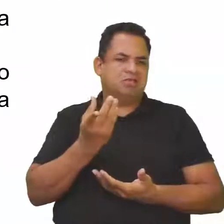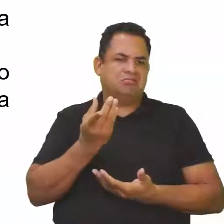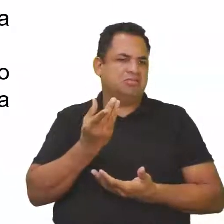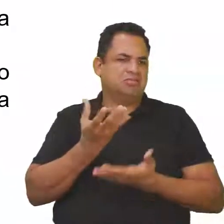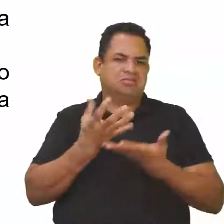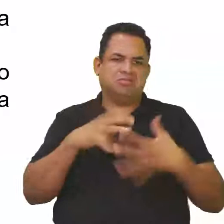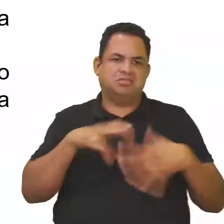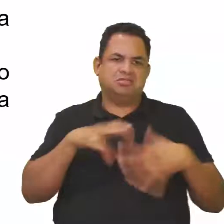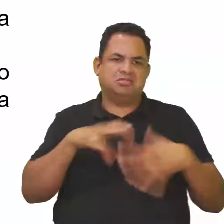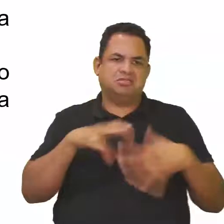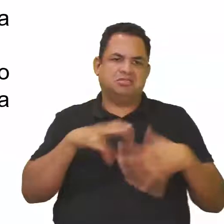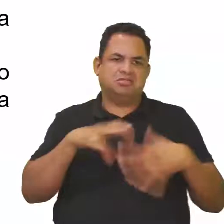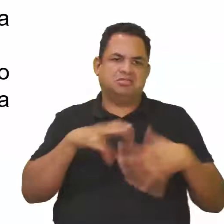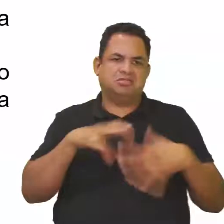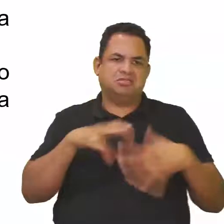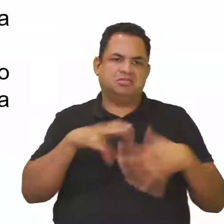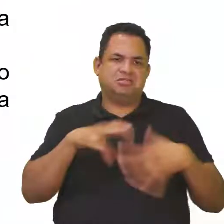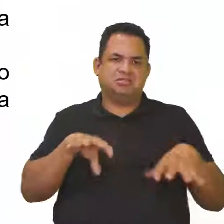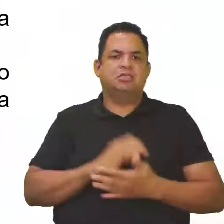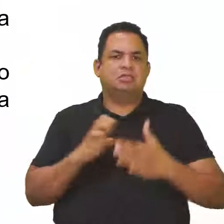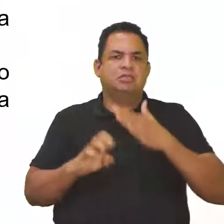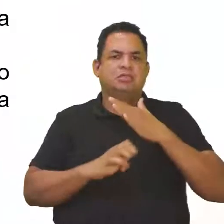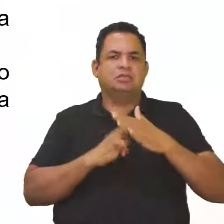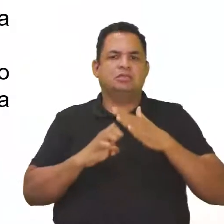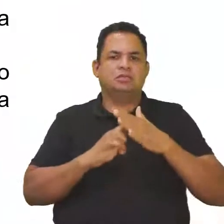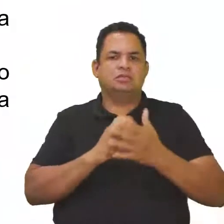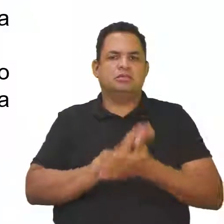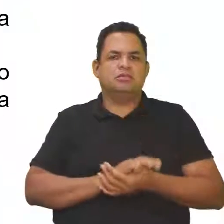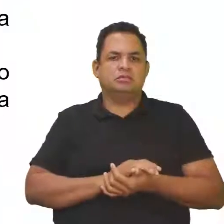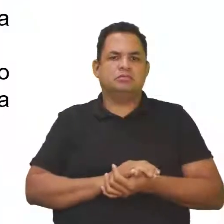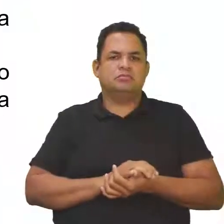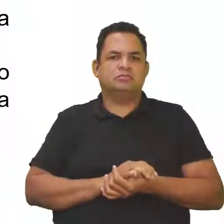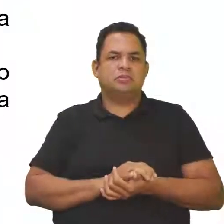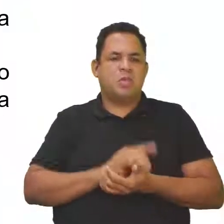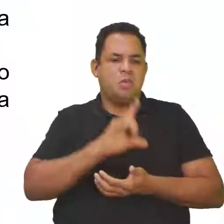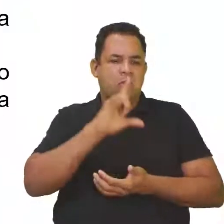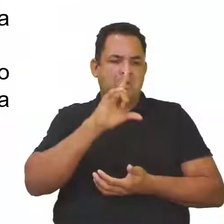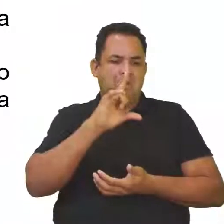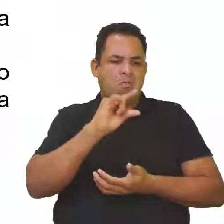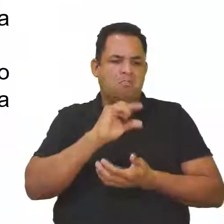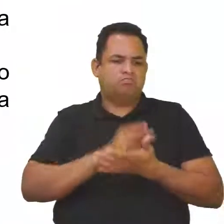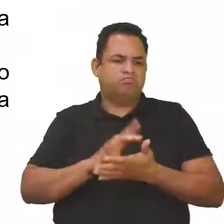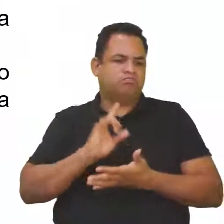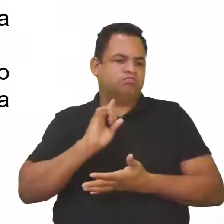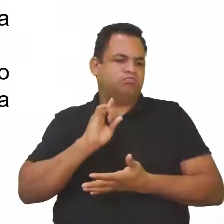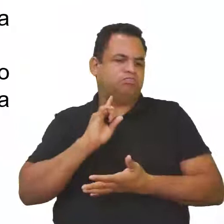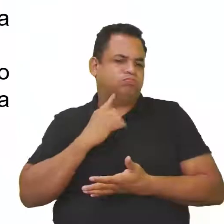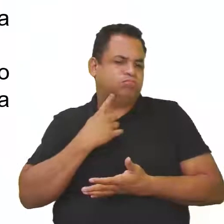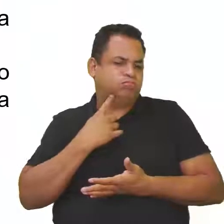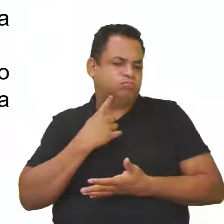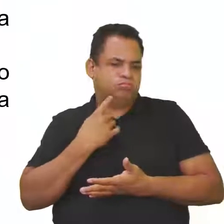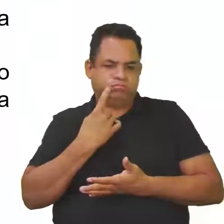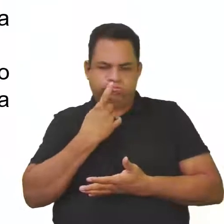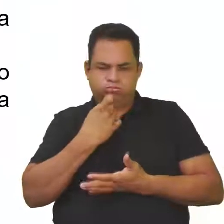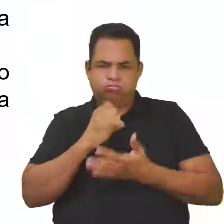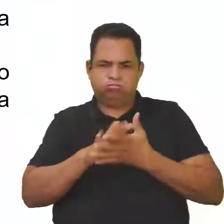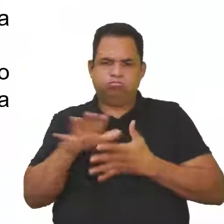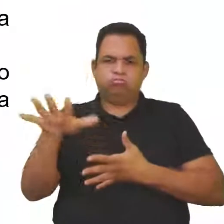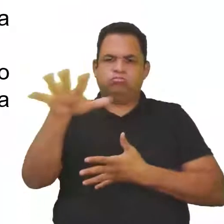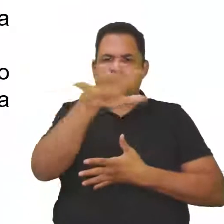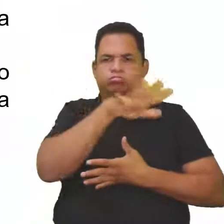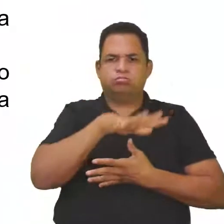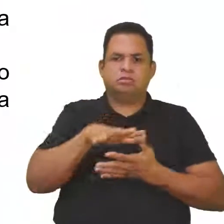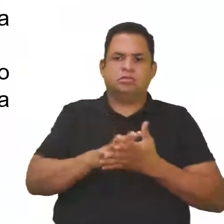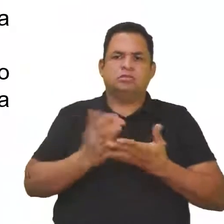Vamos lá na letra C. Essas empresas que são as que menos poluem, pois localizam-se em